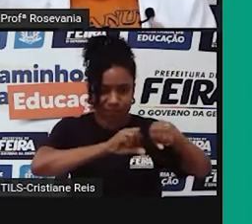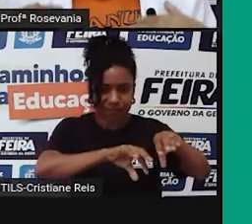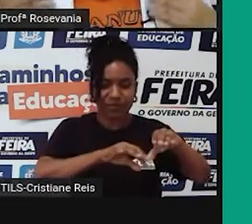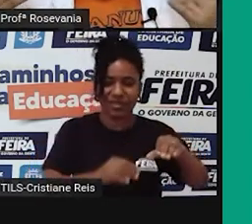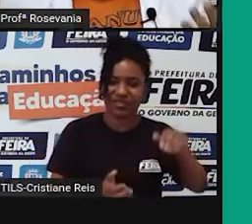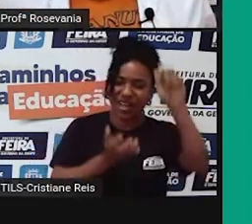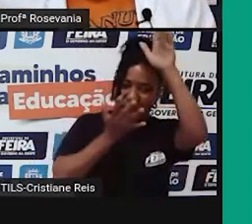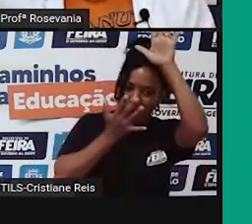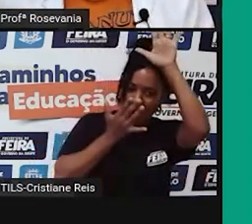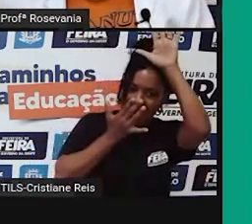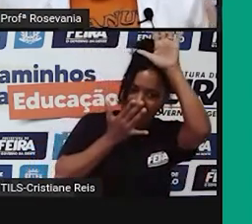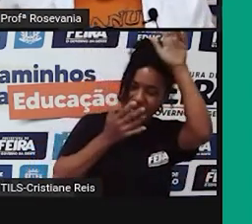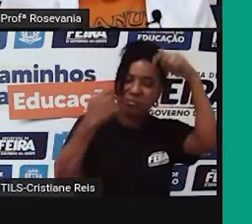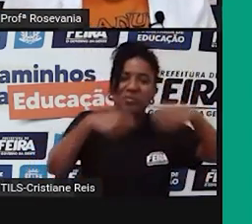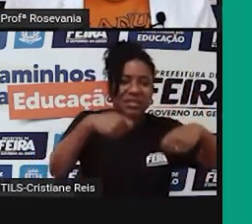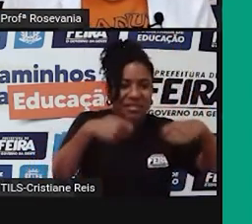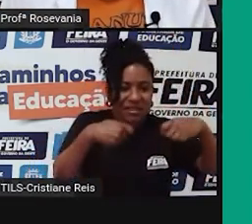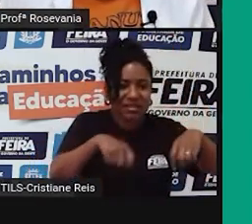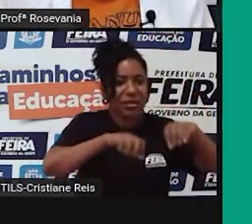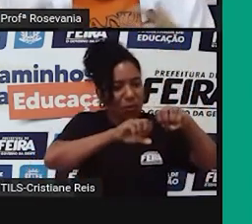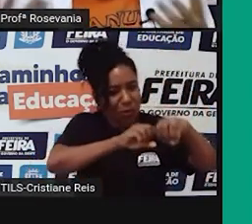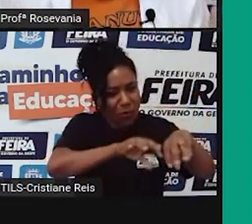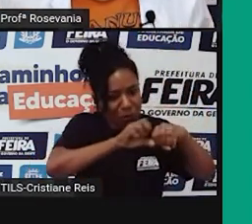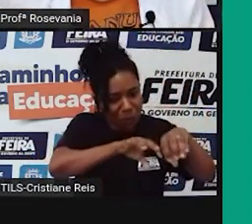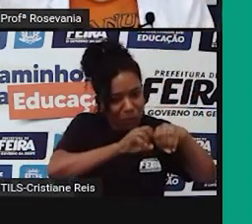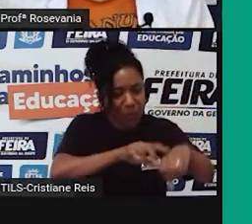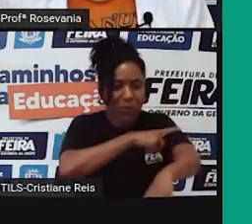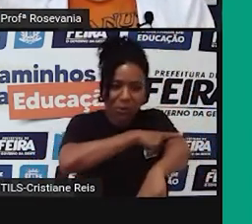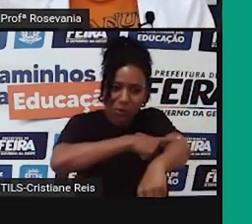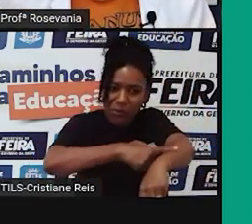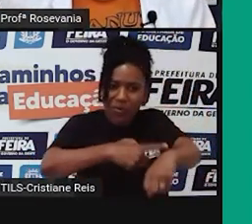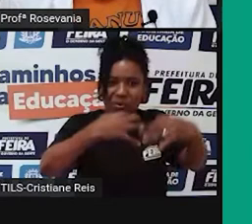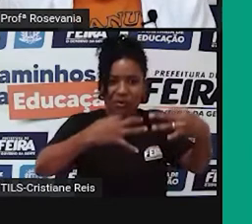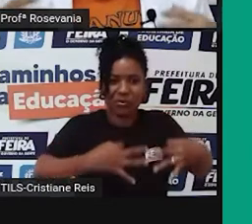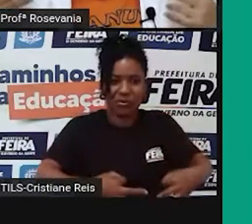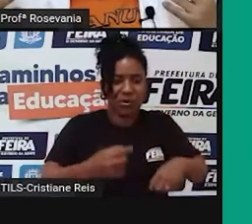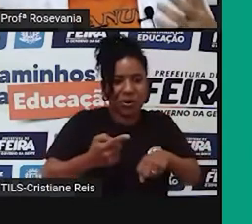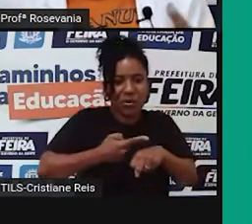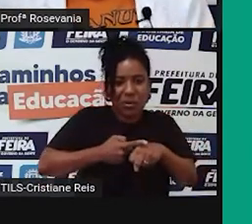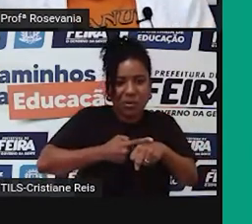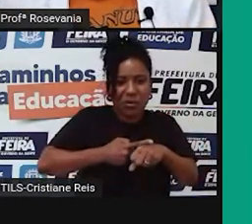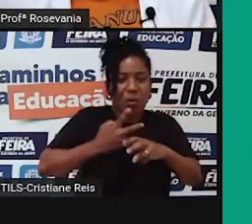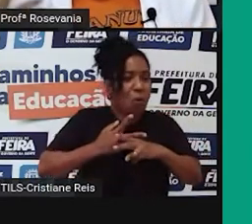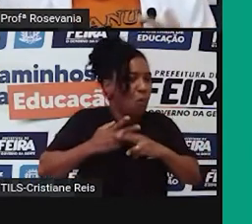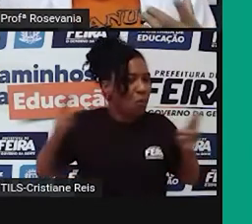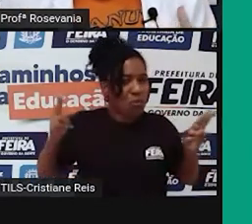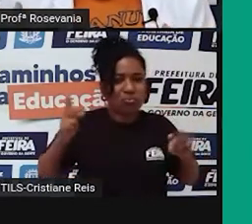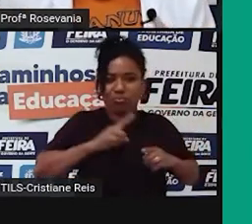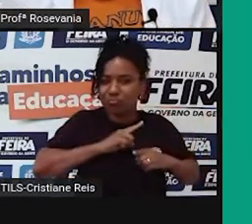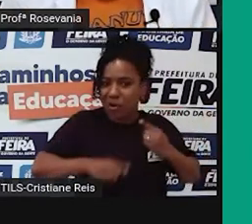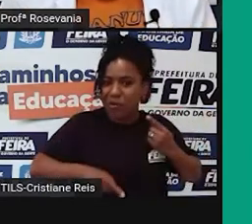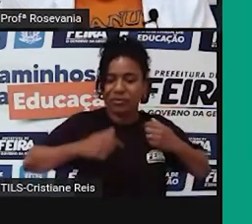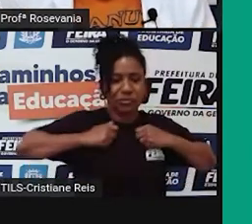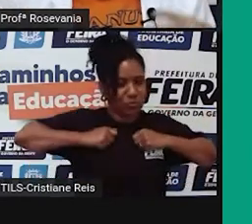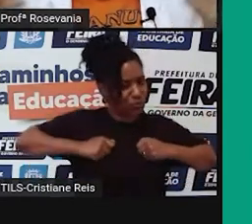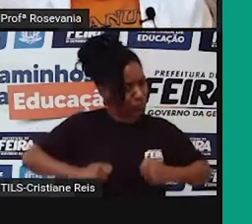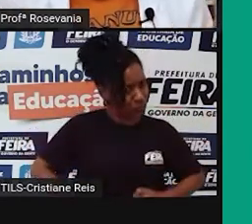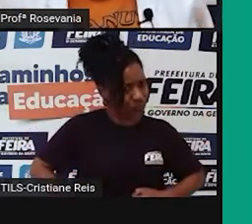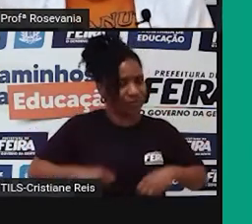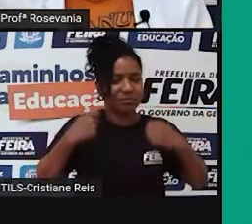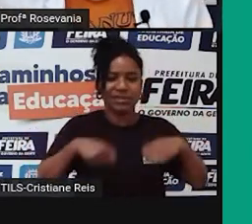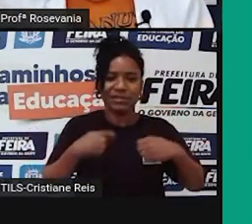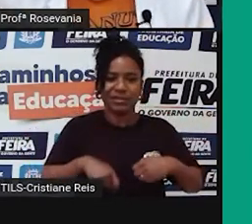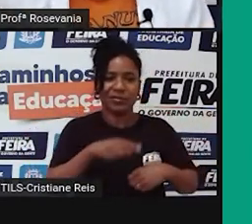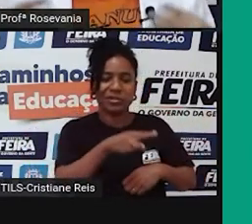que eles andavam nus que precisavam andar vestido, que aquilo era hábitos primitivos, que os deuses que eles tinham eram